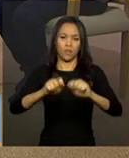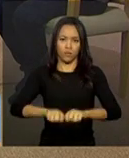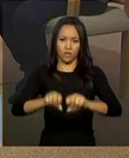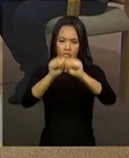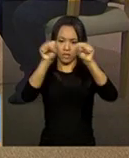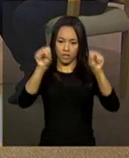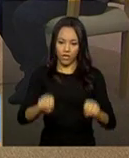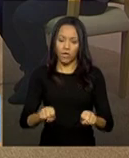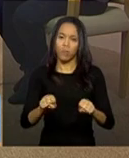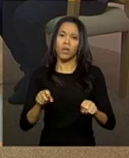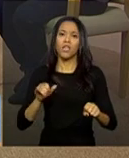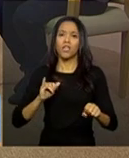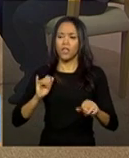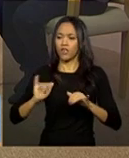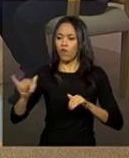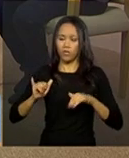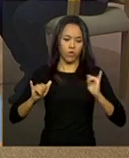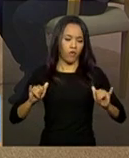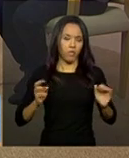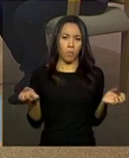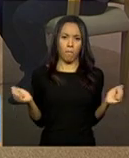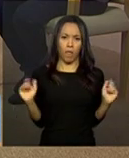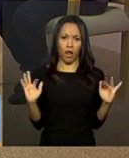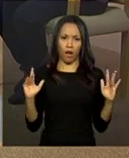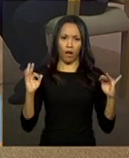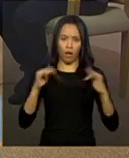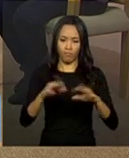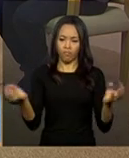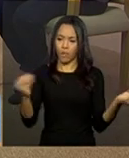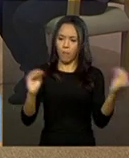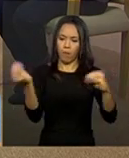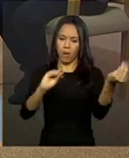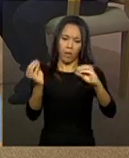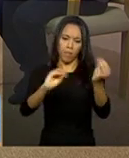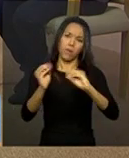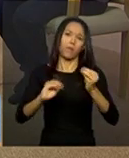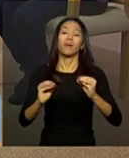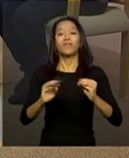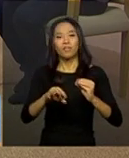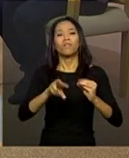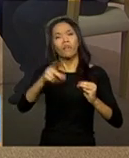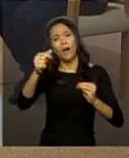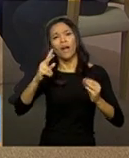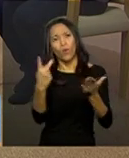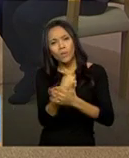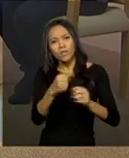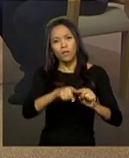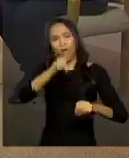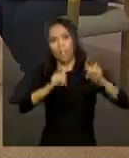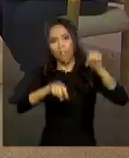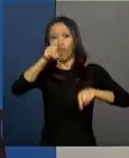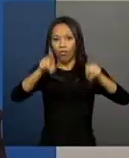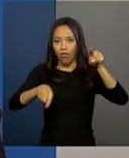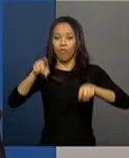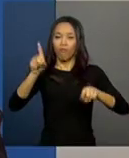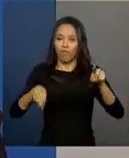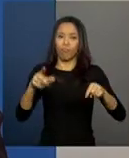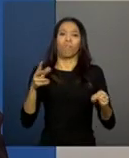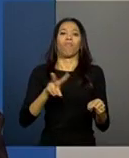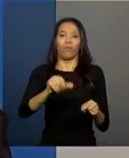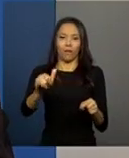center. Até acabar a migração, vai acontecer algumas estabilidades. Eu peço a compreensão de todos, como sempre